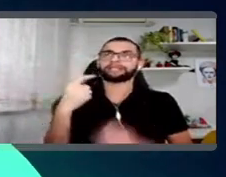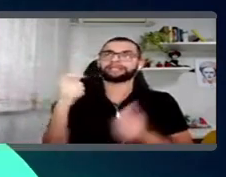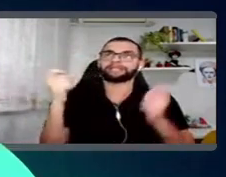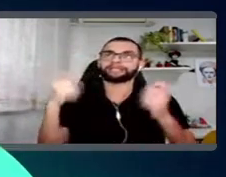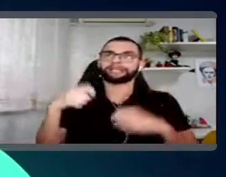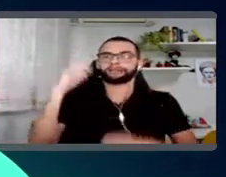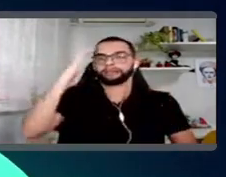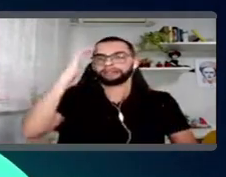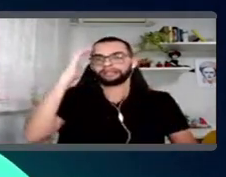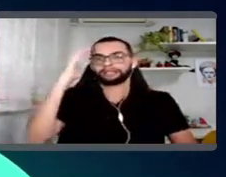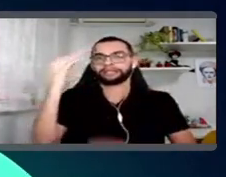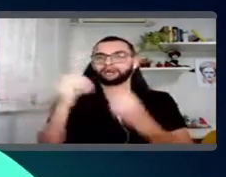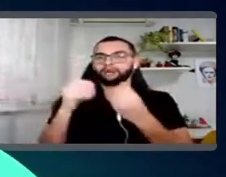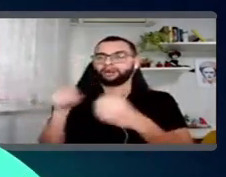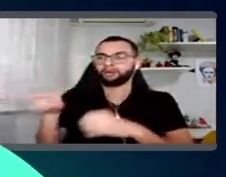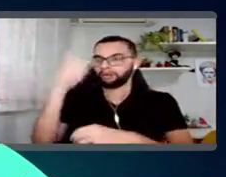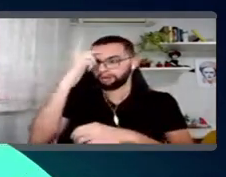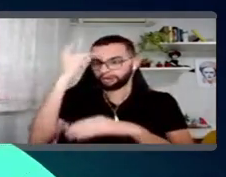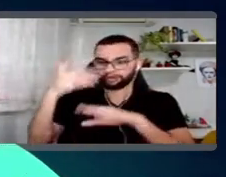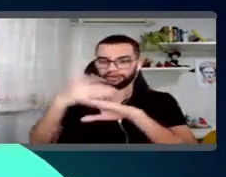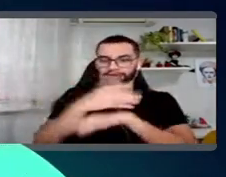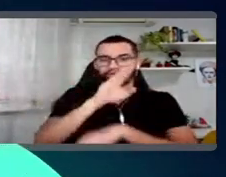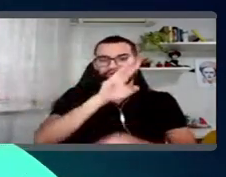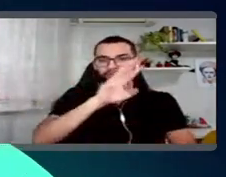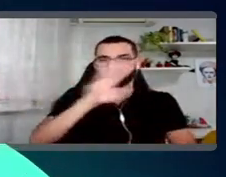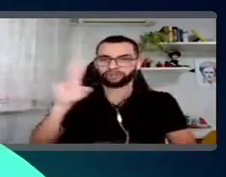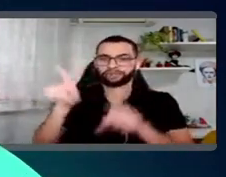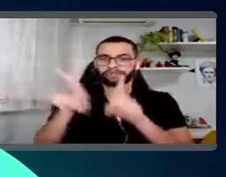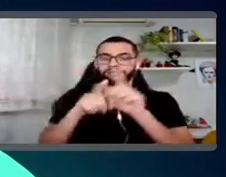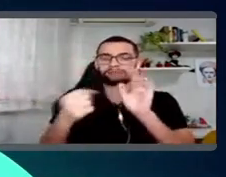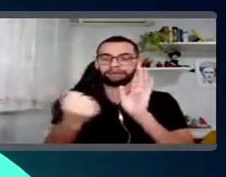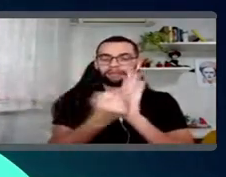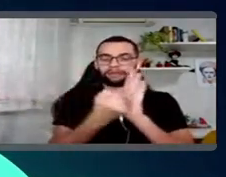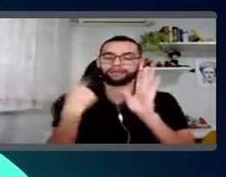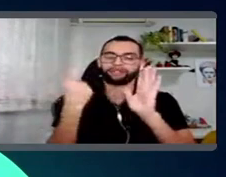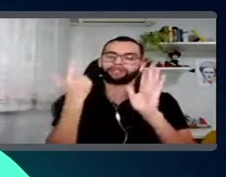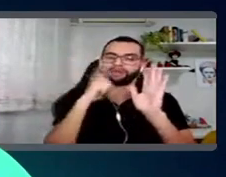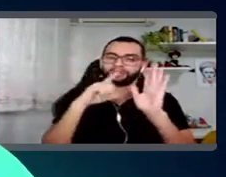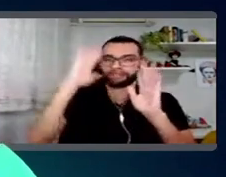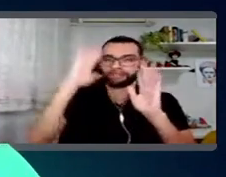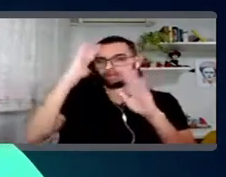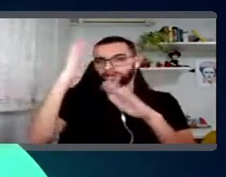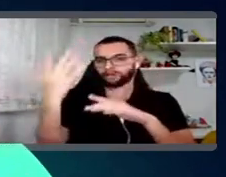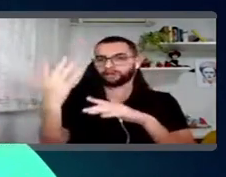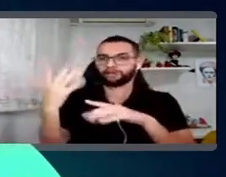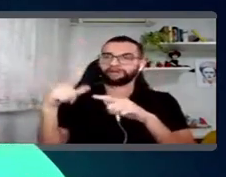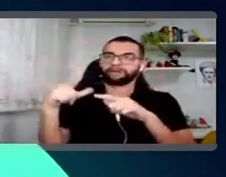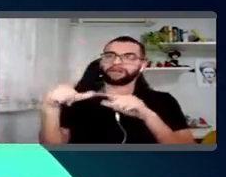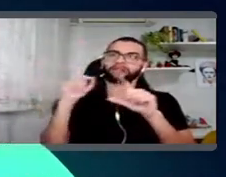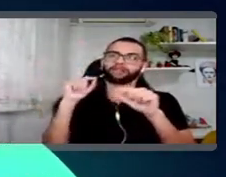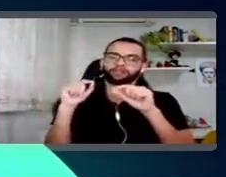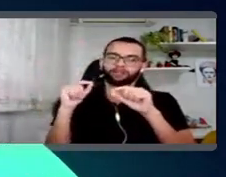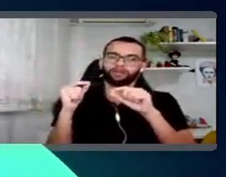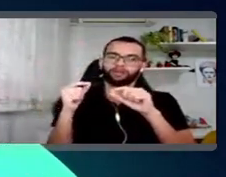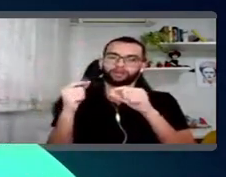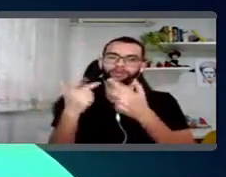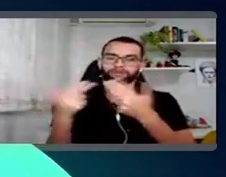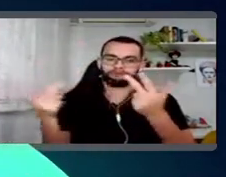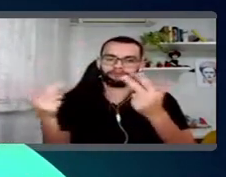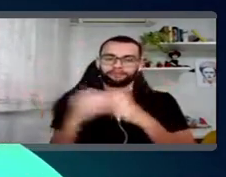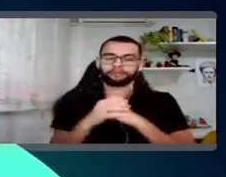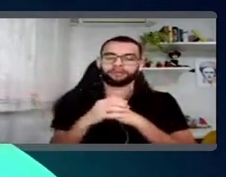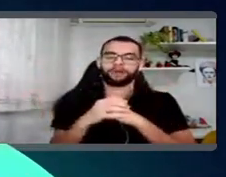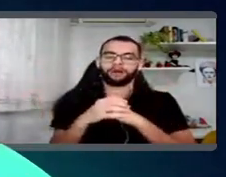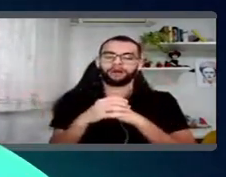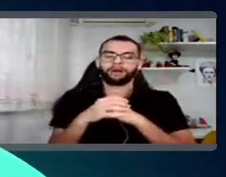comportamento que o cliente tem nos nossos sites, nas nossas marcas, e aí, com isso, a gente consiga tomar as melhores decisões aí, né, de negócio e tal, tá?